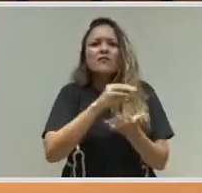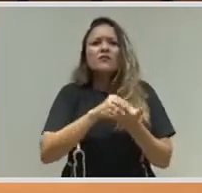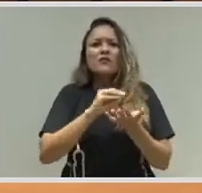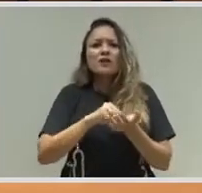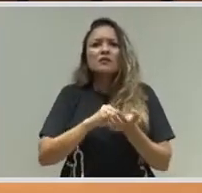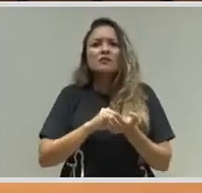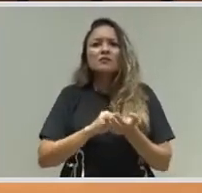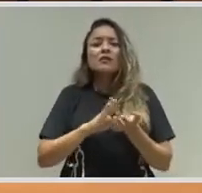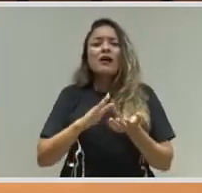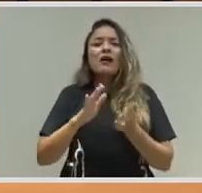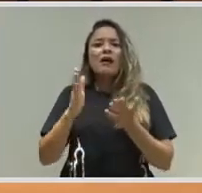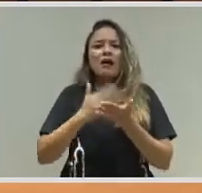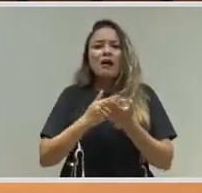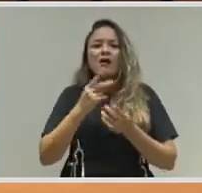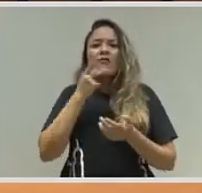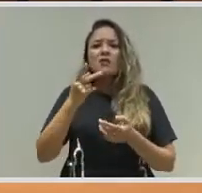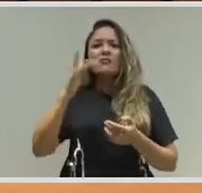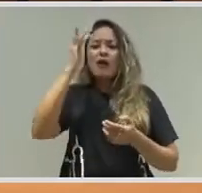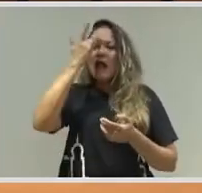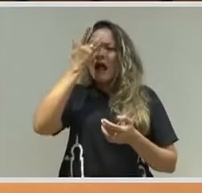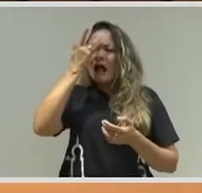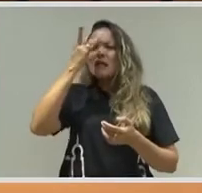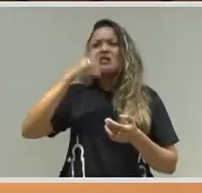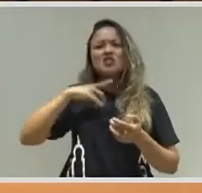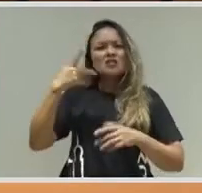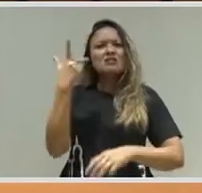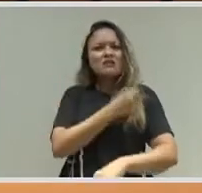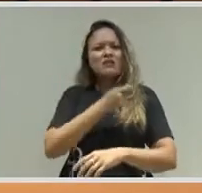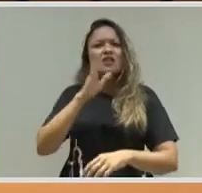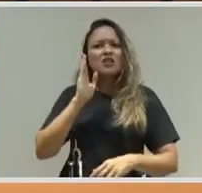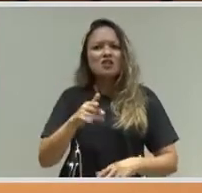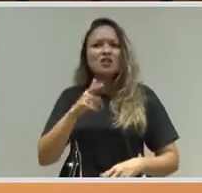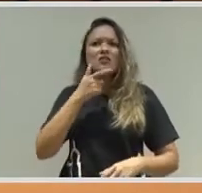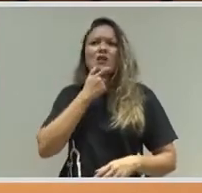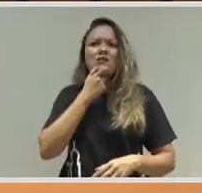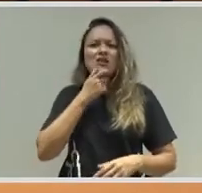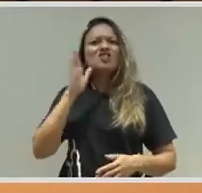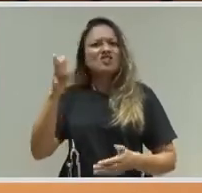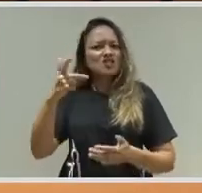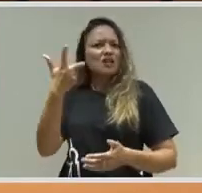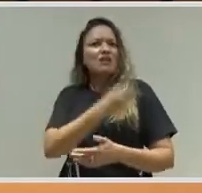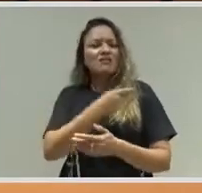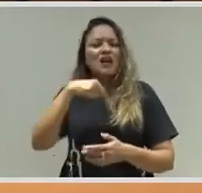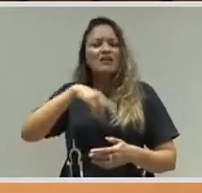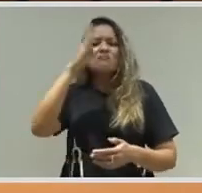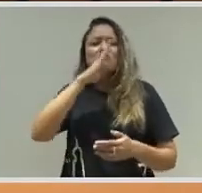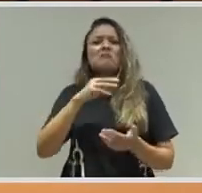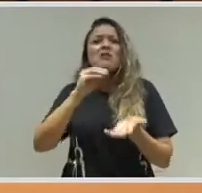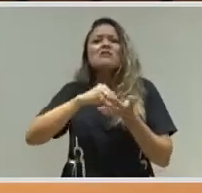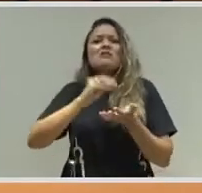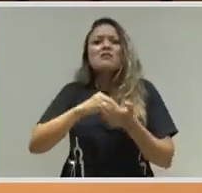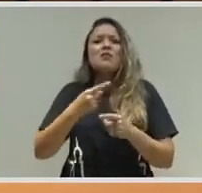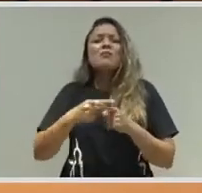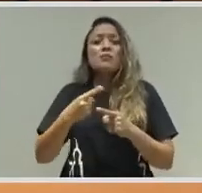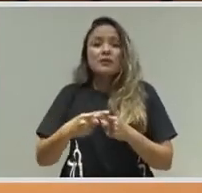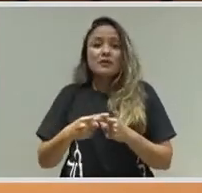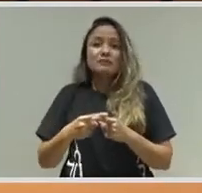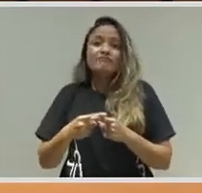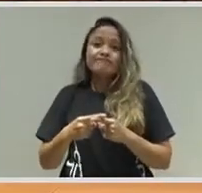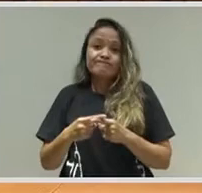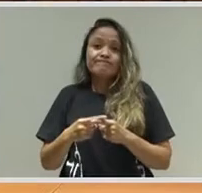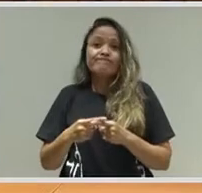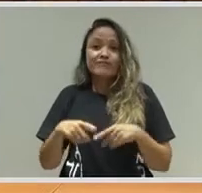vacina na Índia, tem vacina na China, enfim, por que não tem? Então, acho que esse investimento é fundamental.